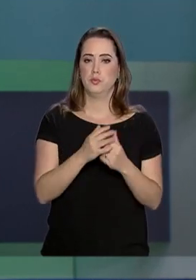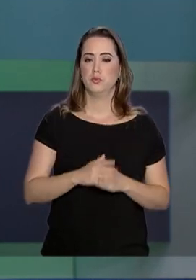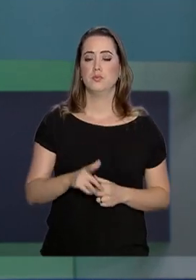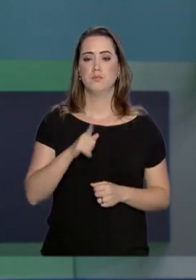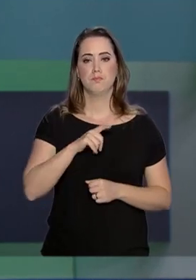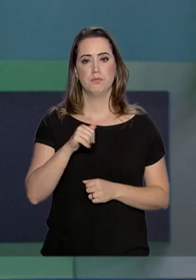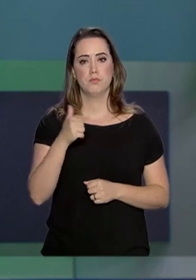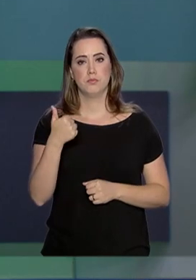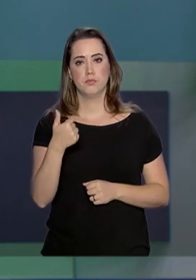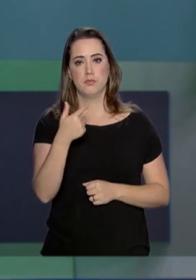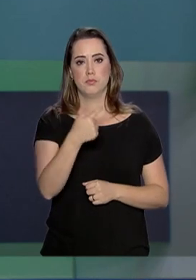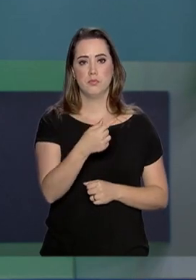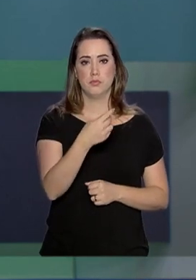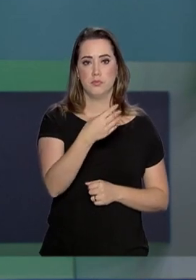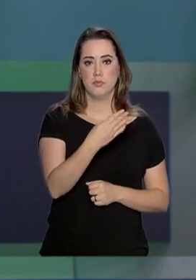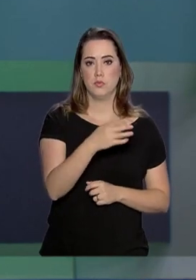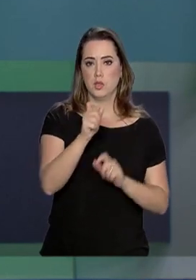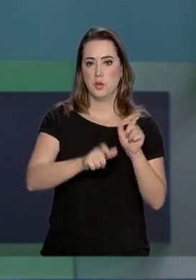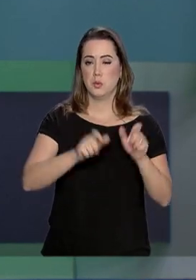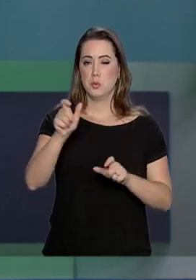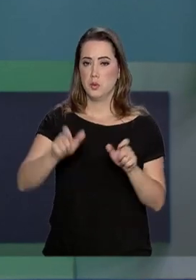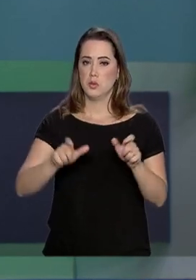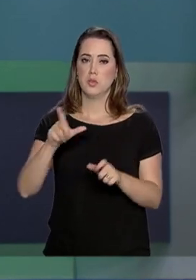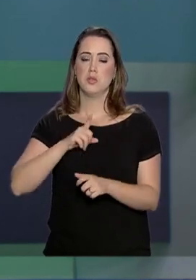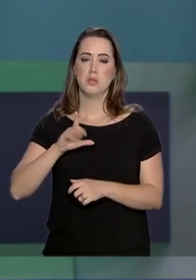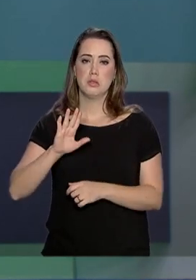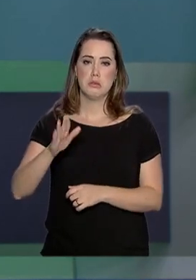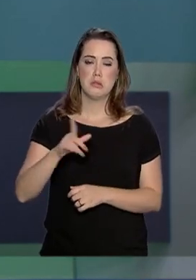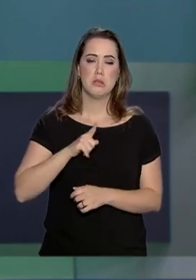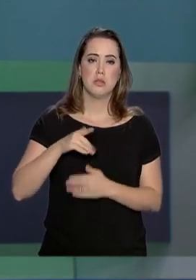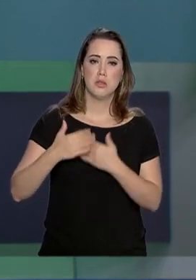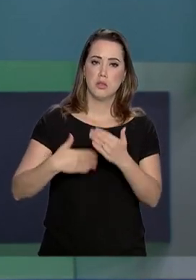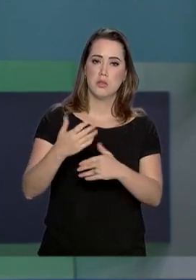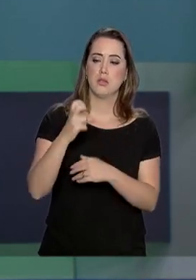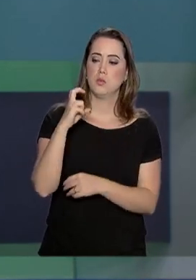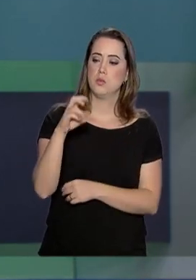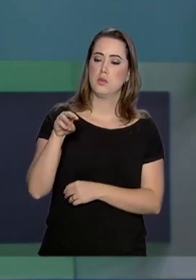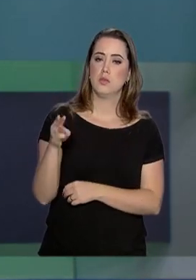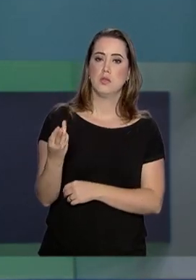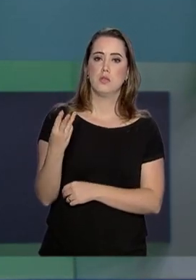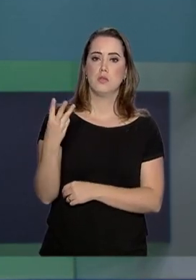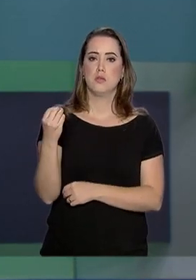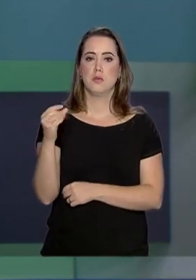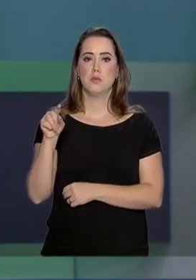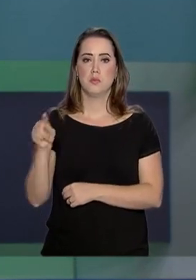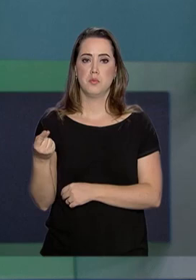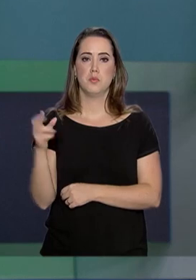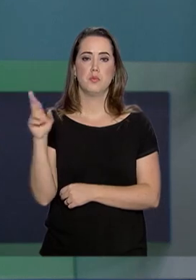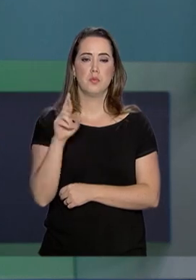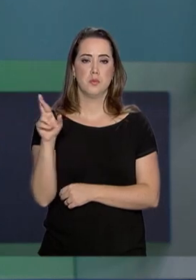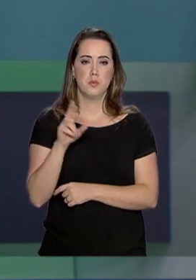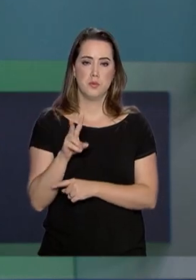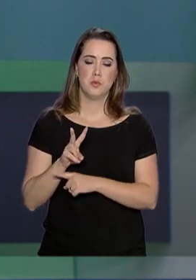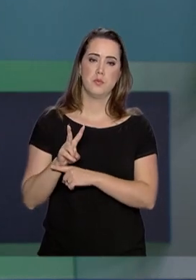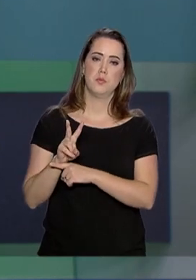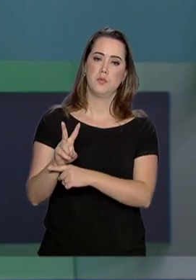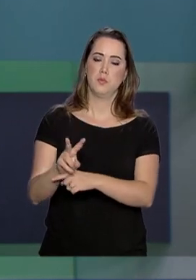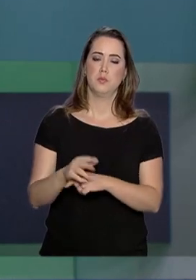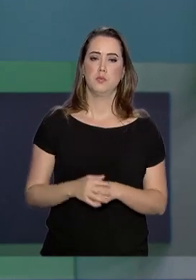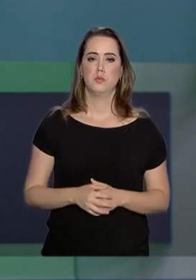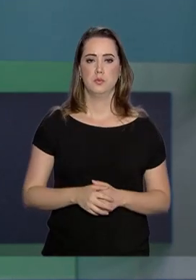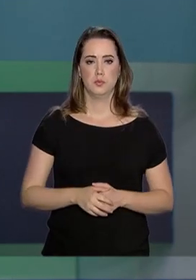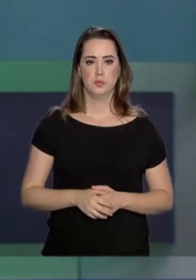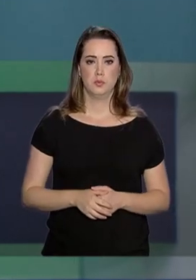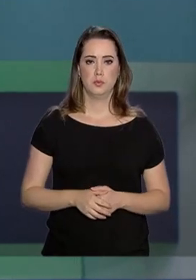familiares. São 174 clientes que mantêm R 5,3 milhões em